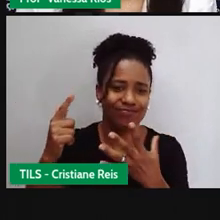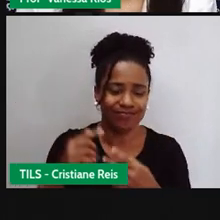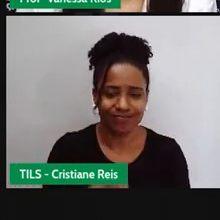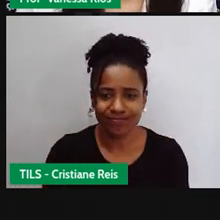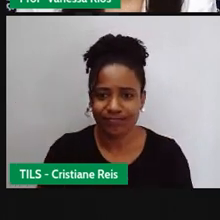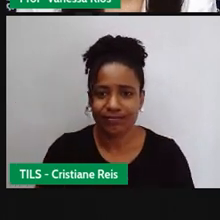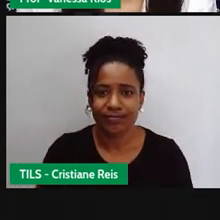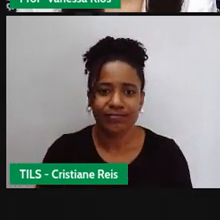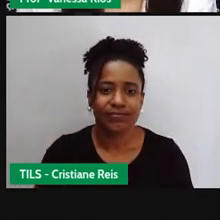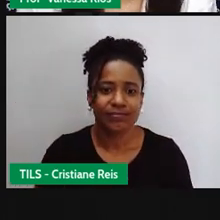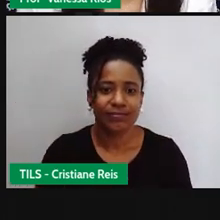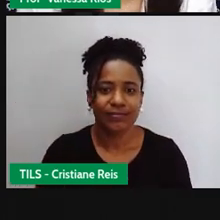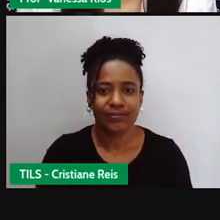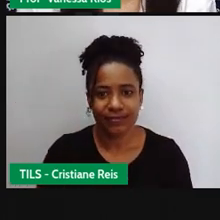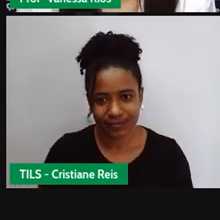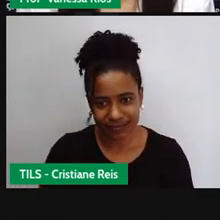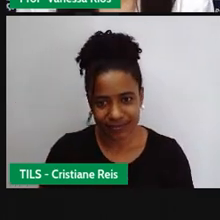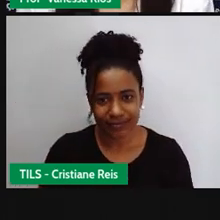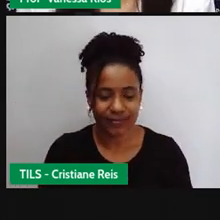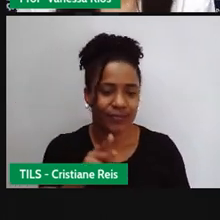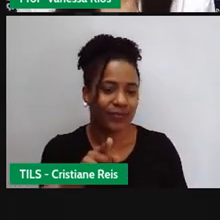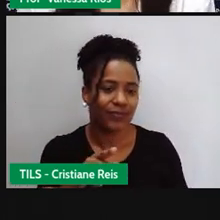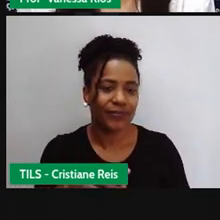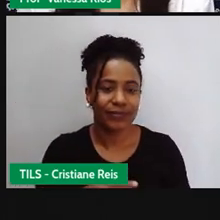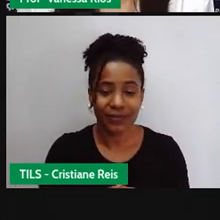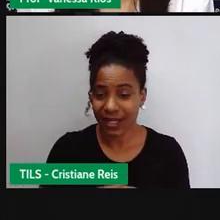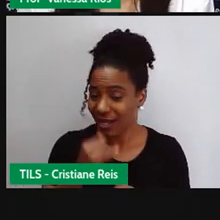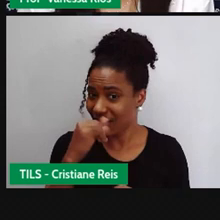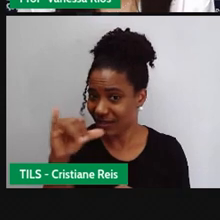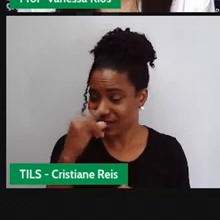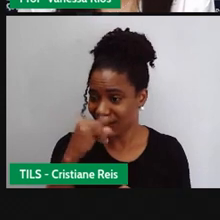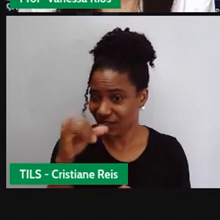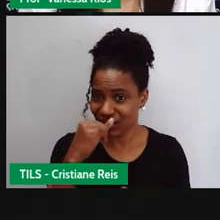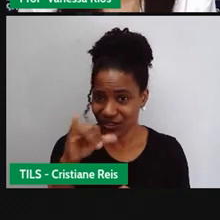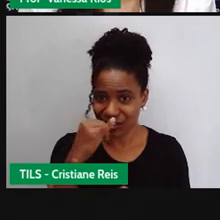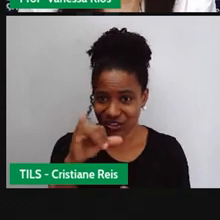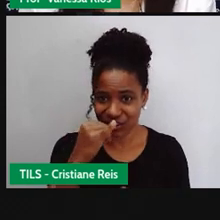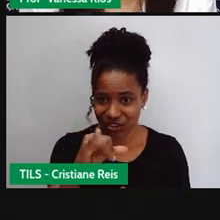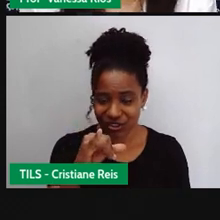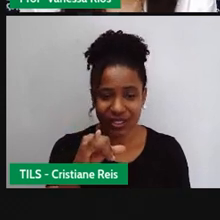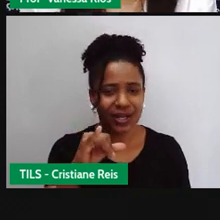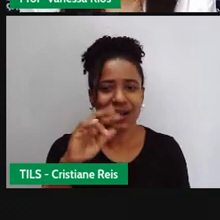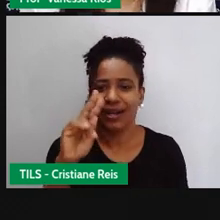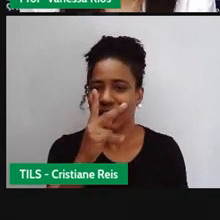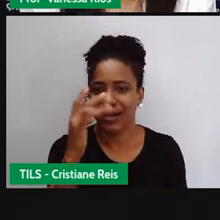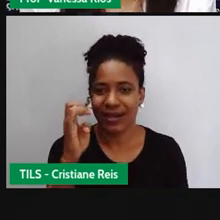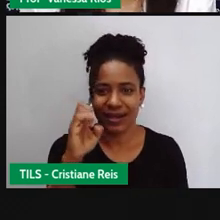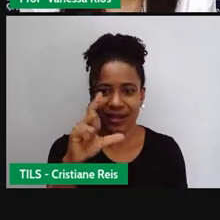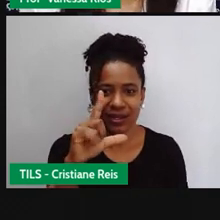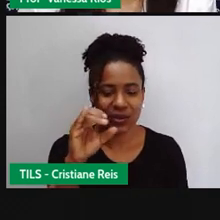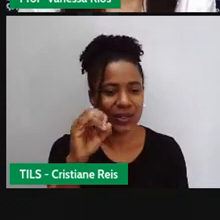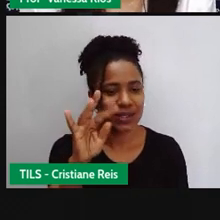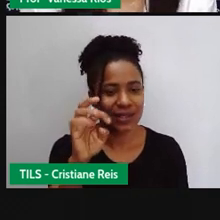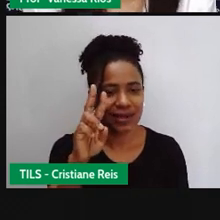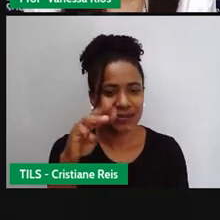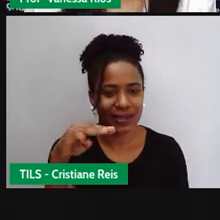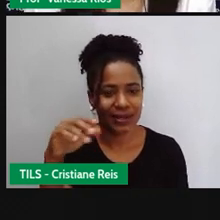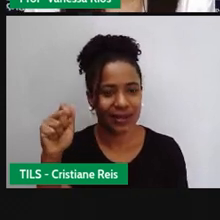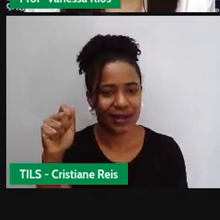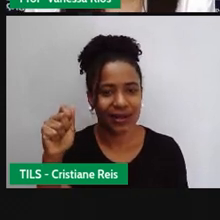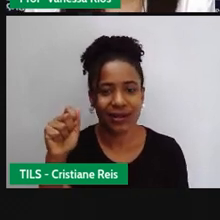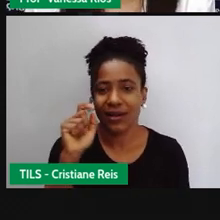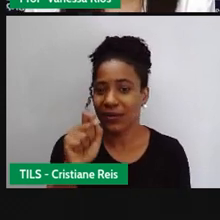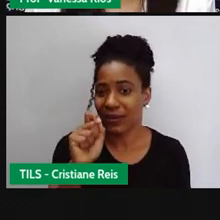A energia solar heliotérmica, ela está relacionada à energia térmica, né, e aí tem um sistema chamado